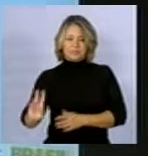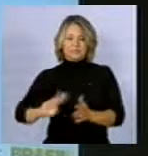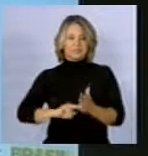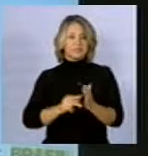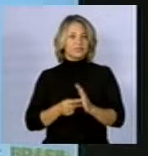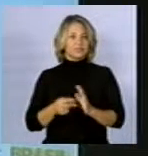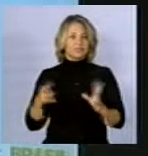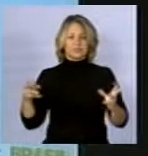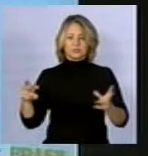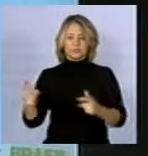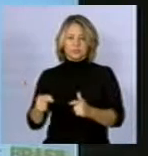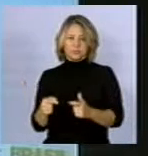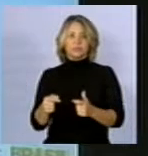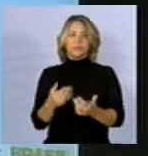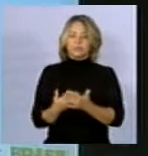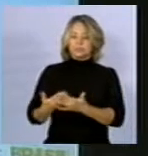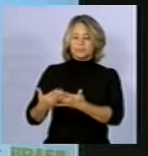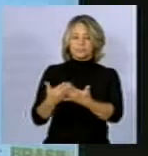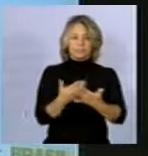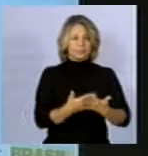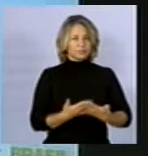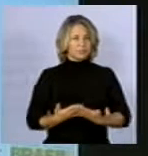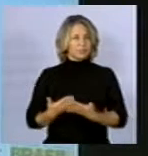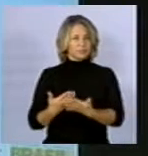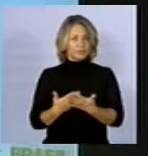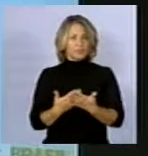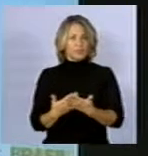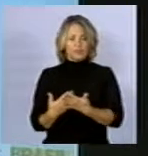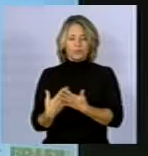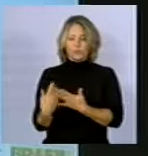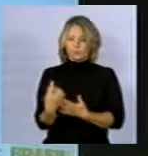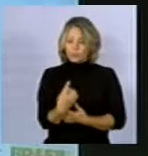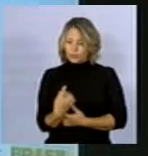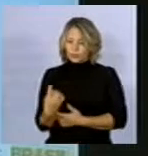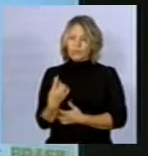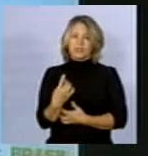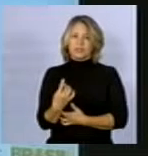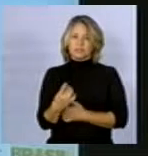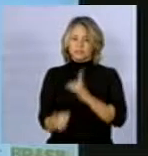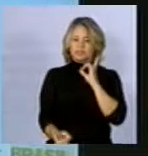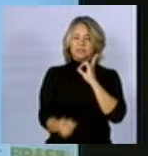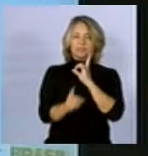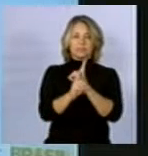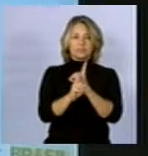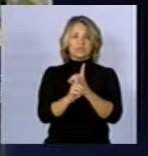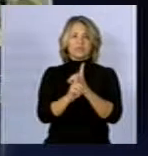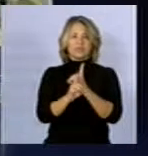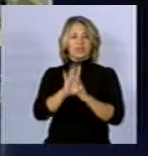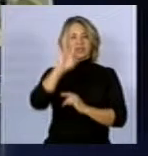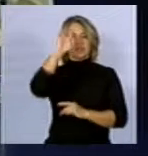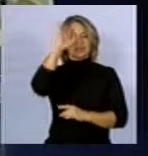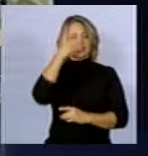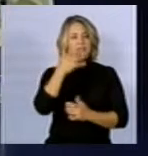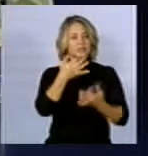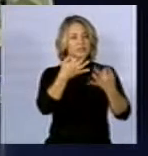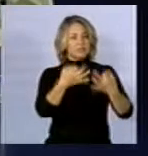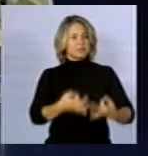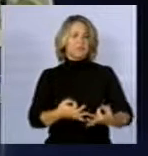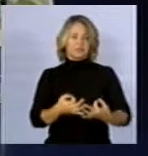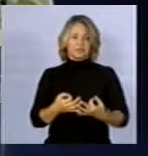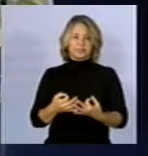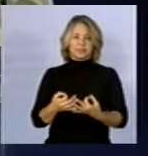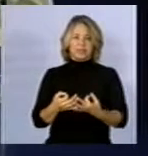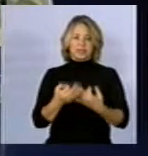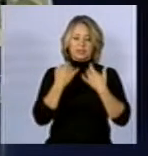que nem todos os estudos foram unânimes em achar resultados positivos. A associação entre